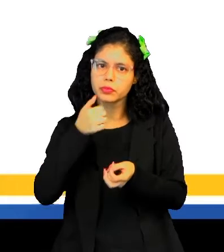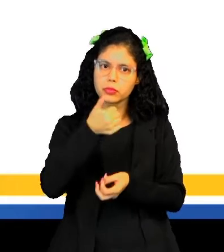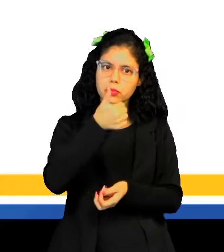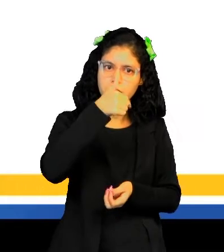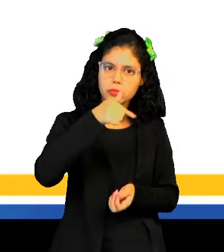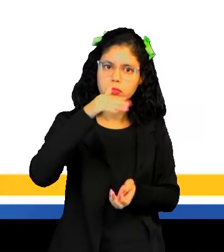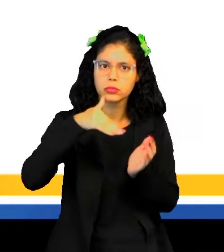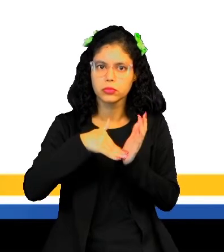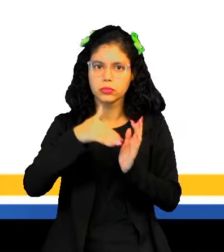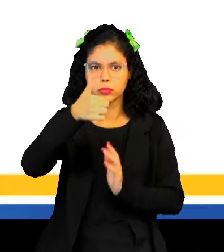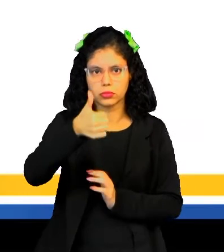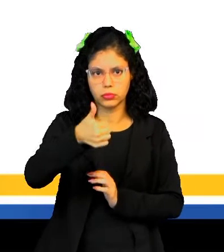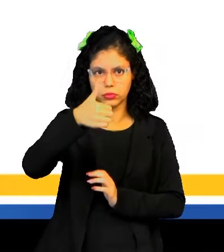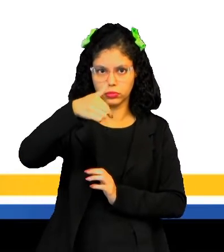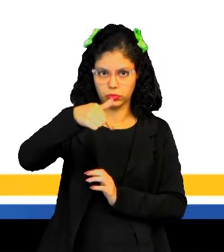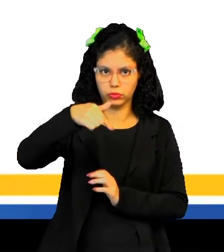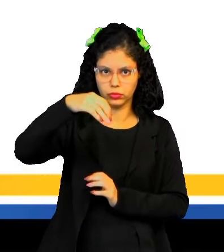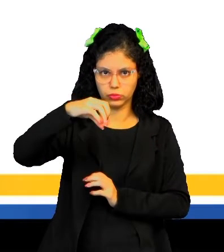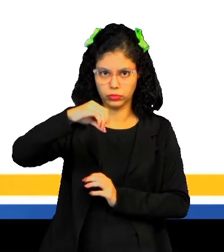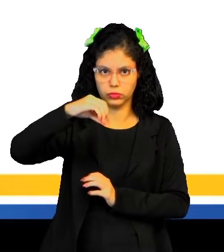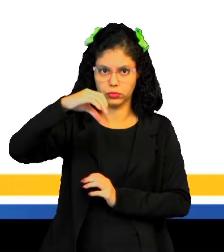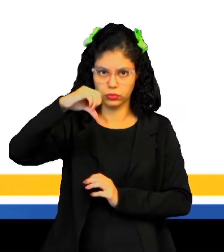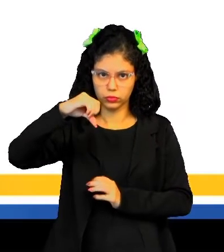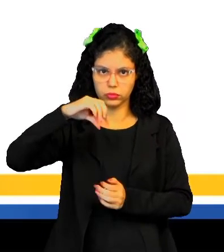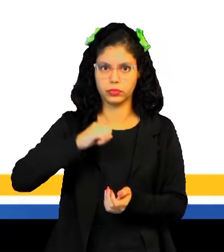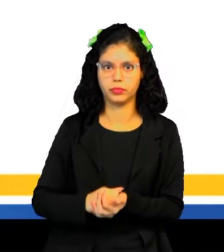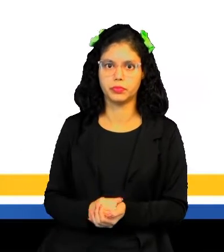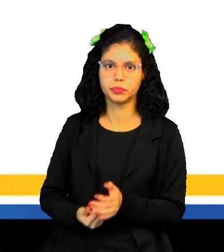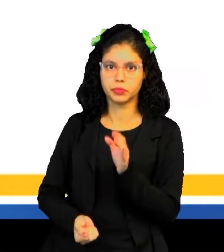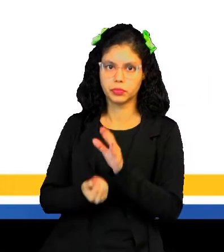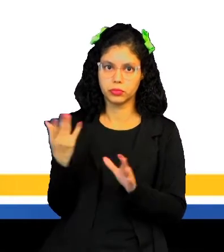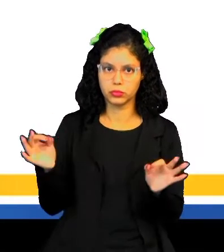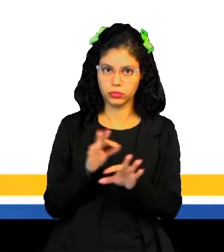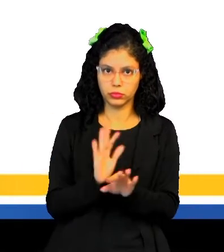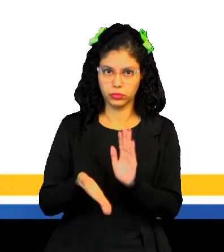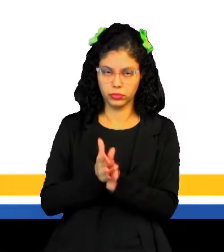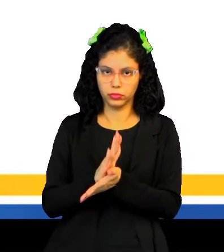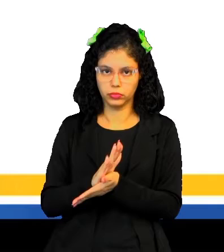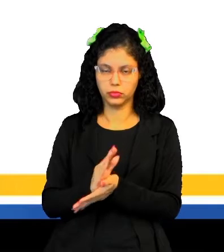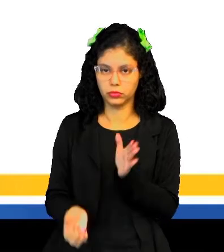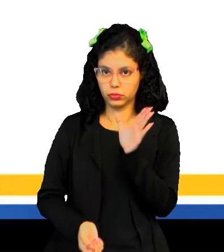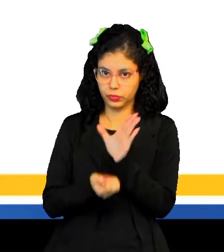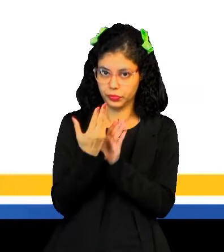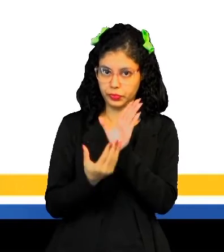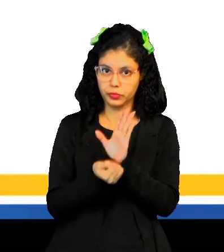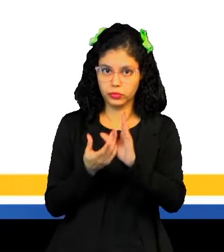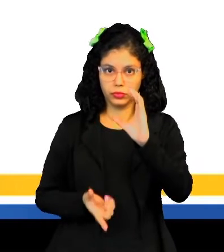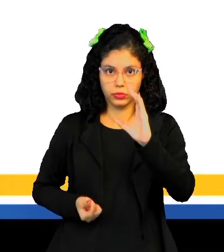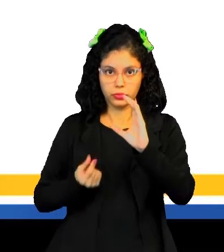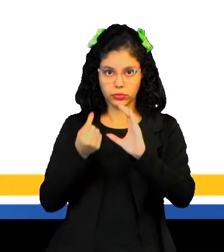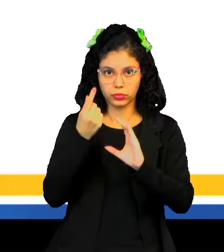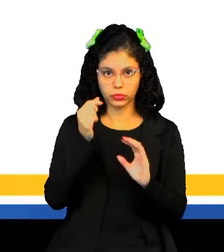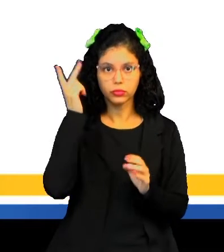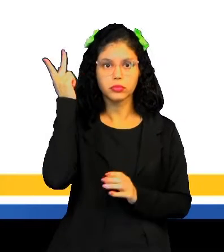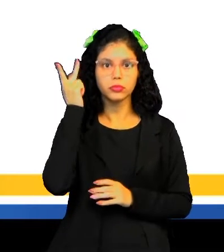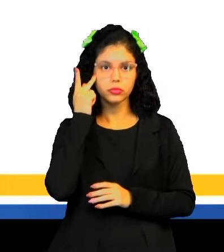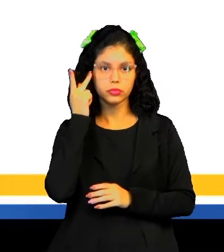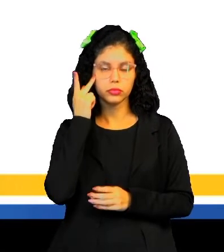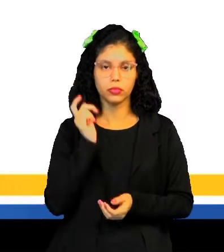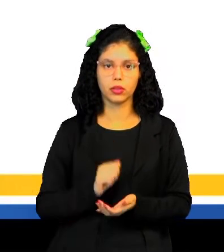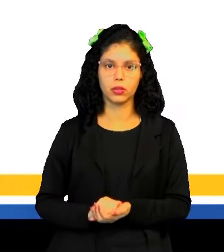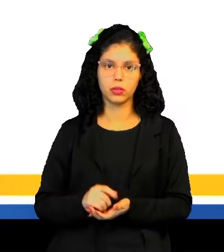de 1707 até 1709, né? Com a derrota dos paulistas. E 1709 foi criada, né? A Capitania de São Paulo